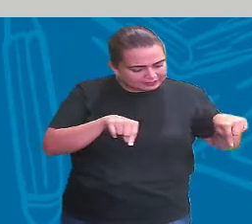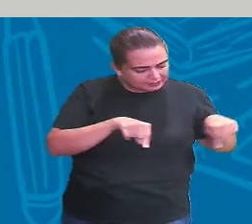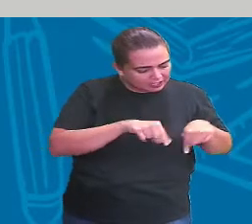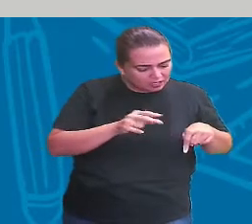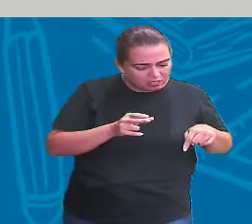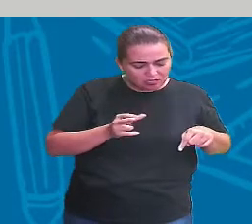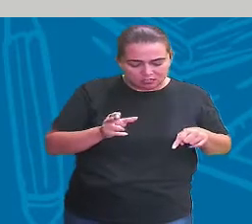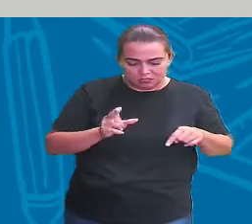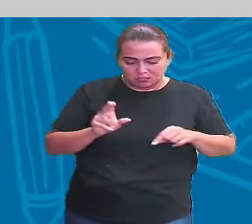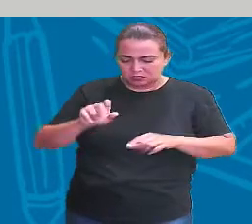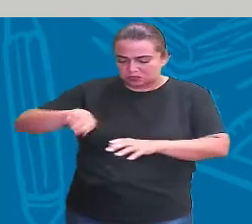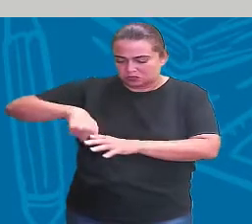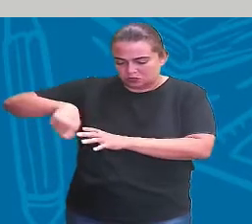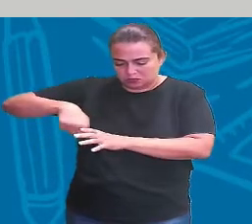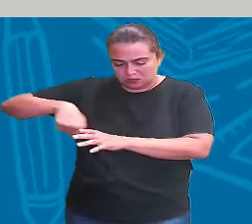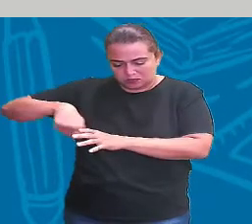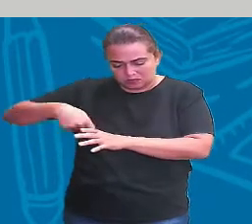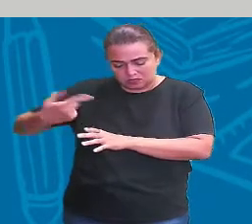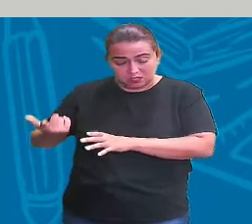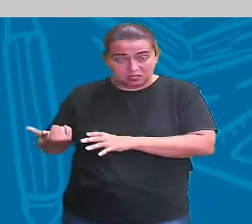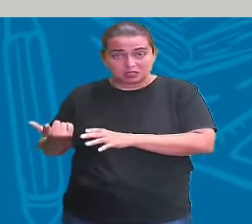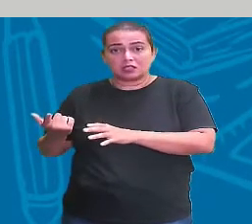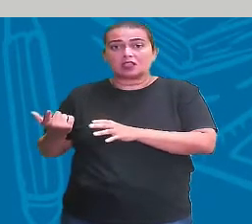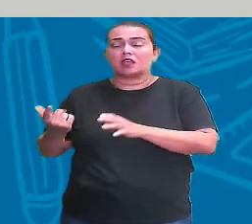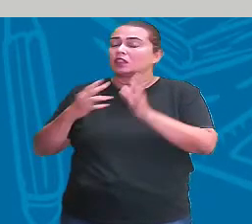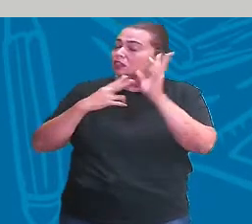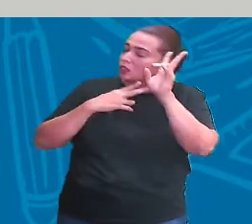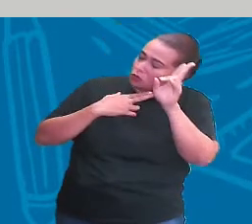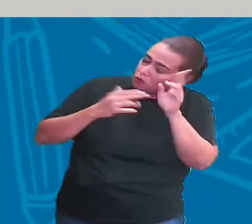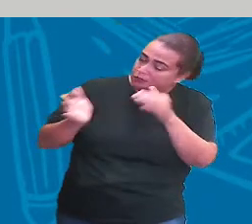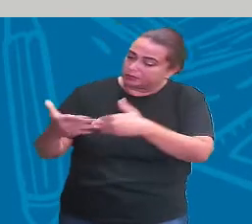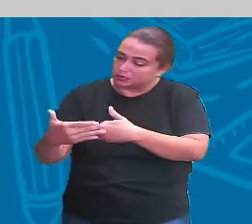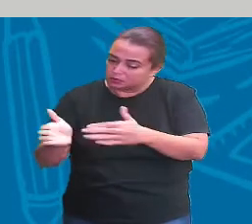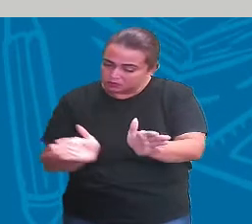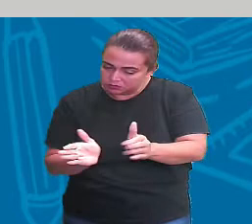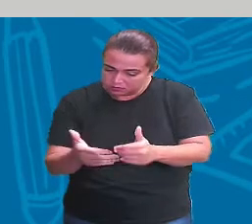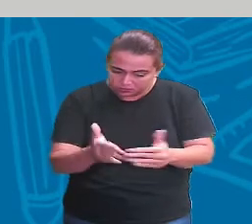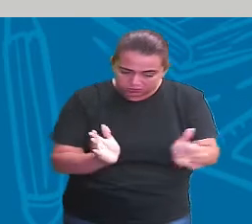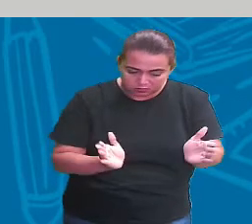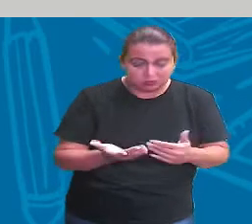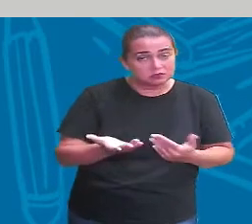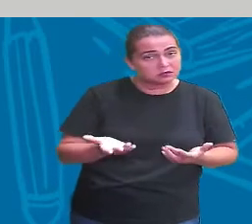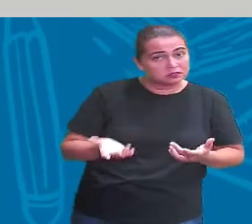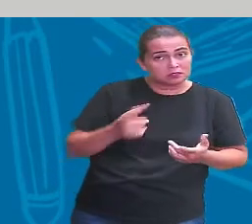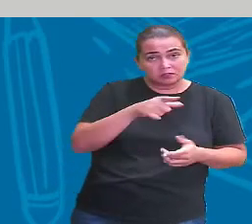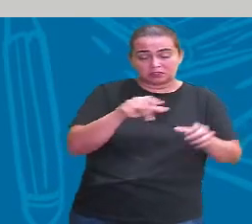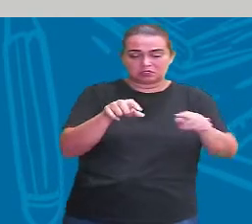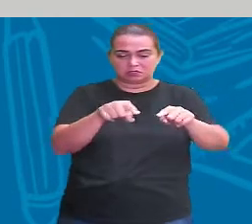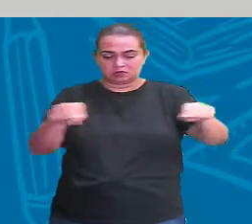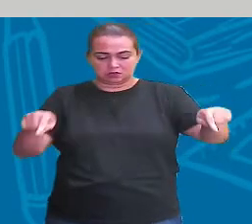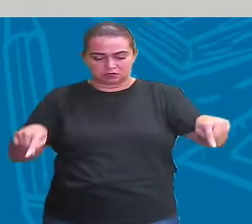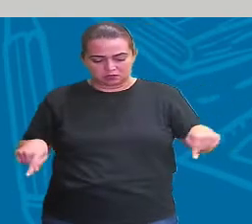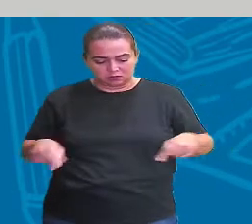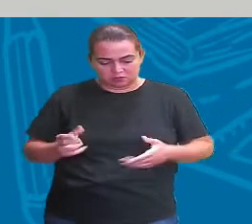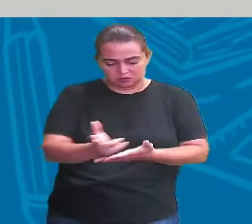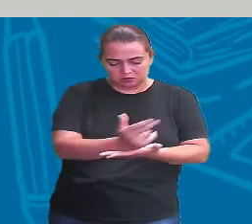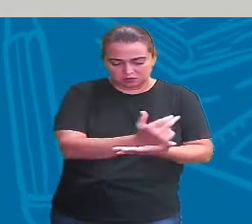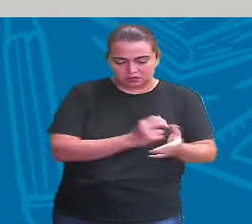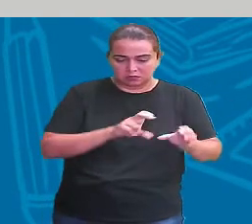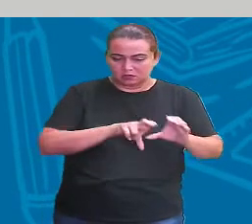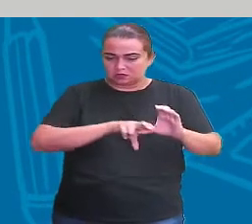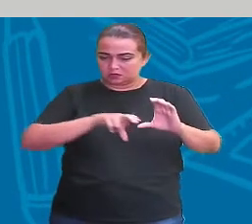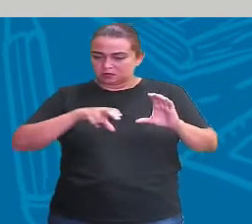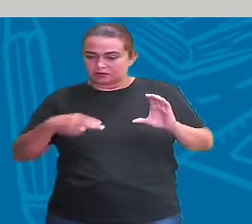a cozinha, os quartos, entendeu? Você vai fazer uma planta da sua casa, um